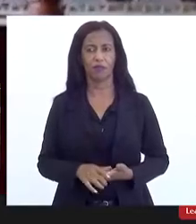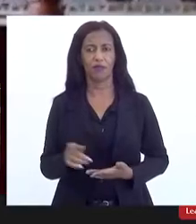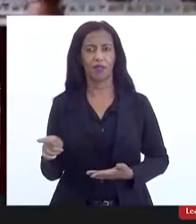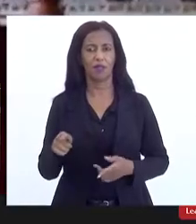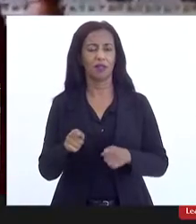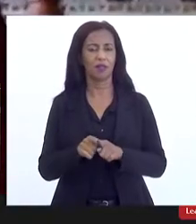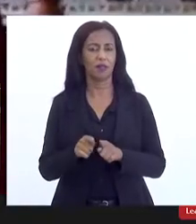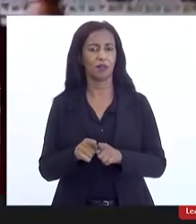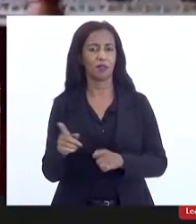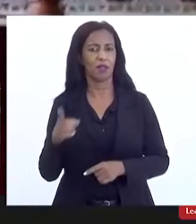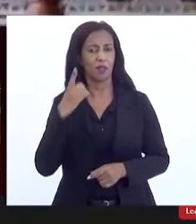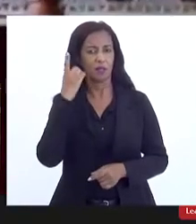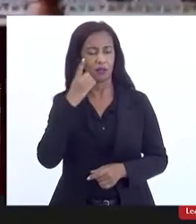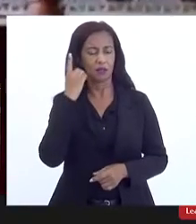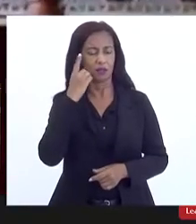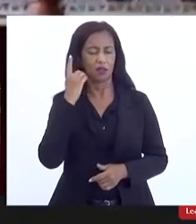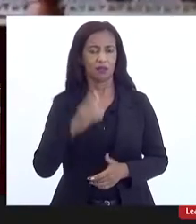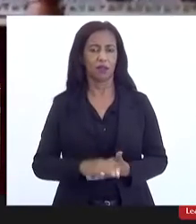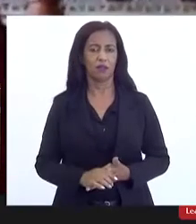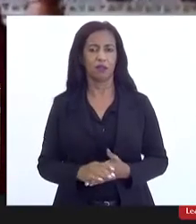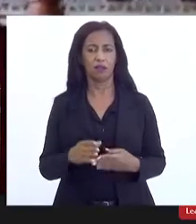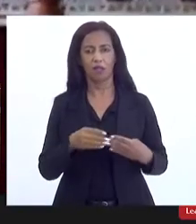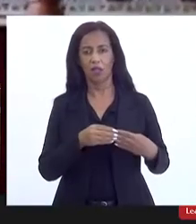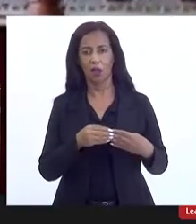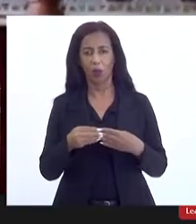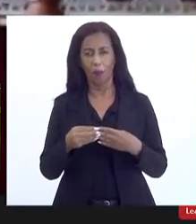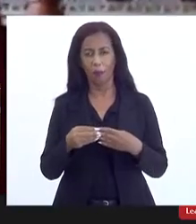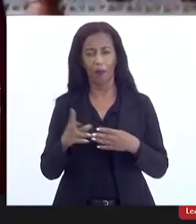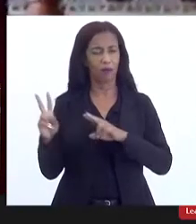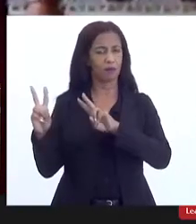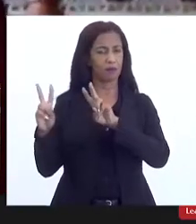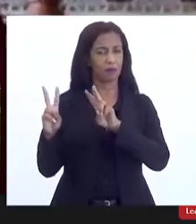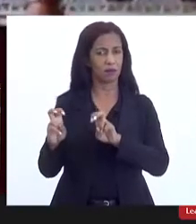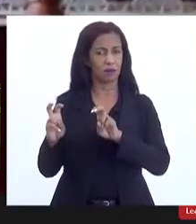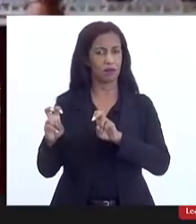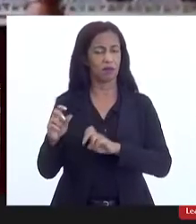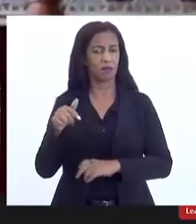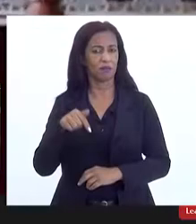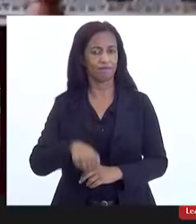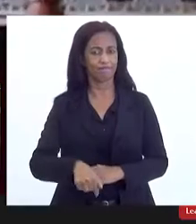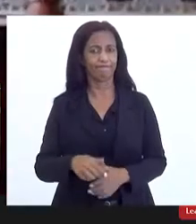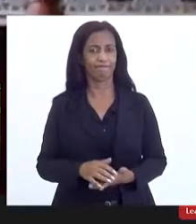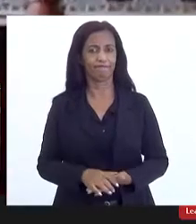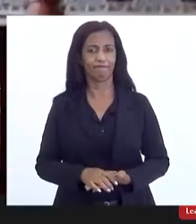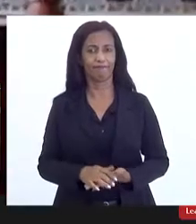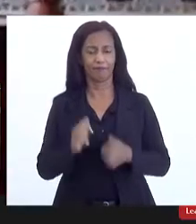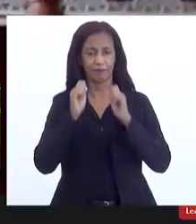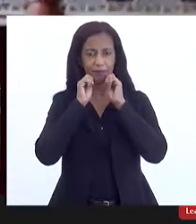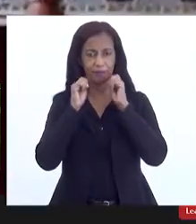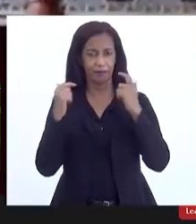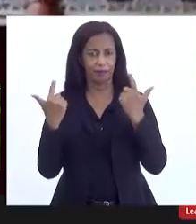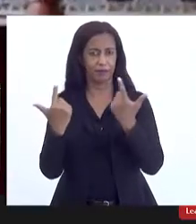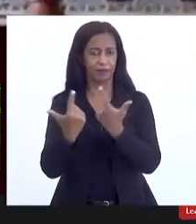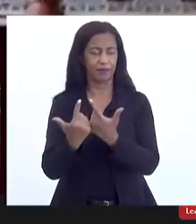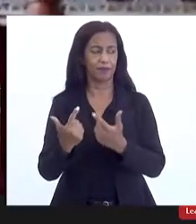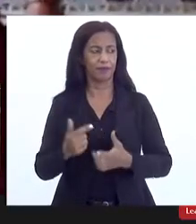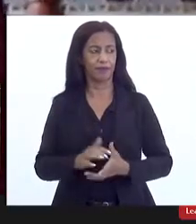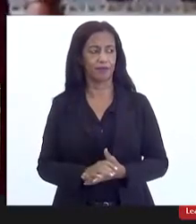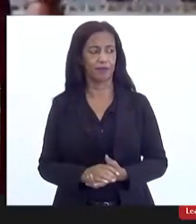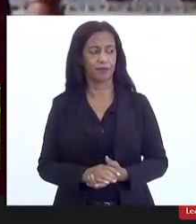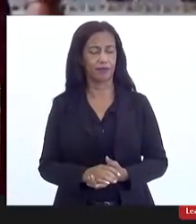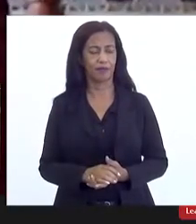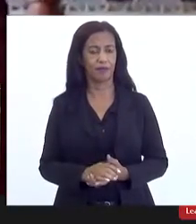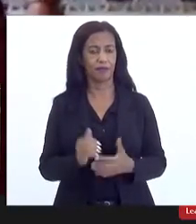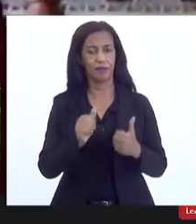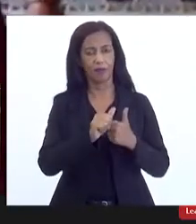é uma das deputadas que acompanham esse tema aqui na Assembleia Legislativa do Estado do Rio de Janeiro,